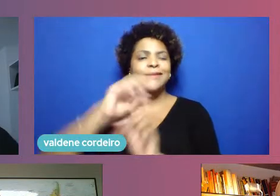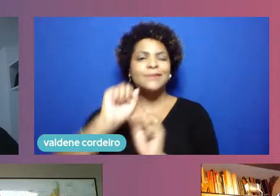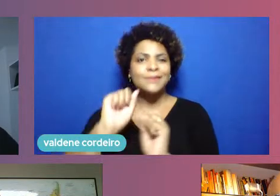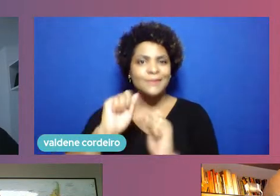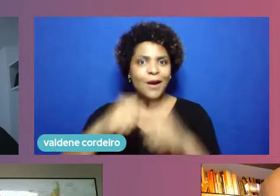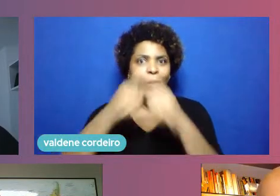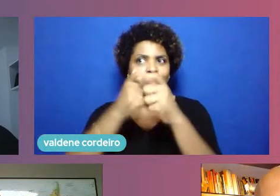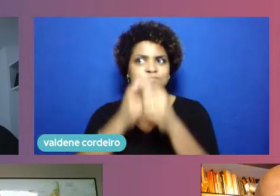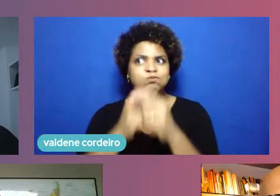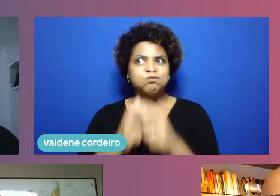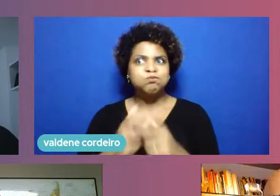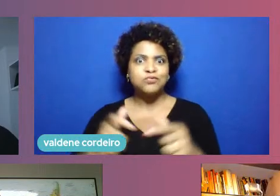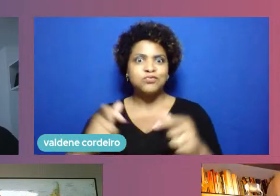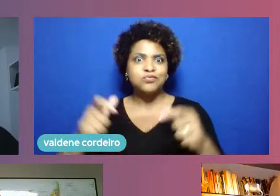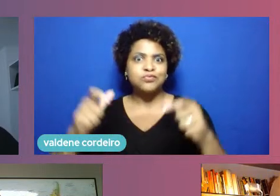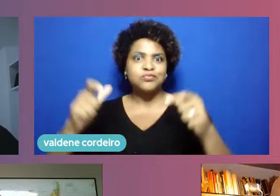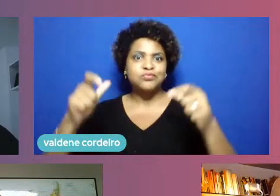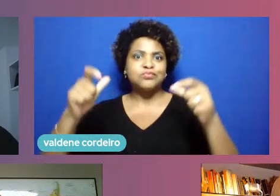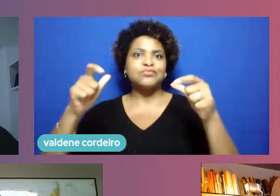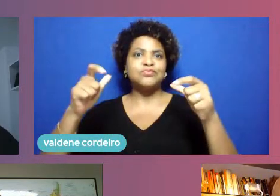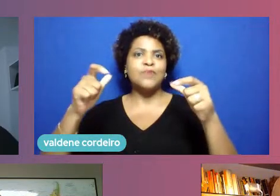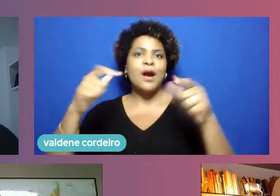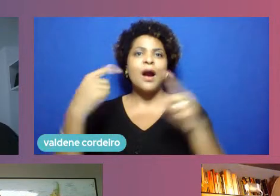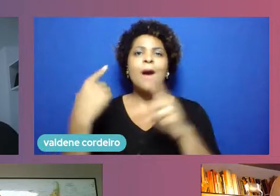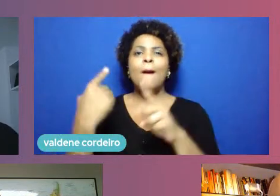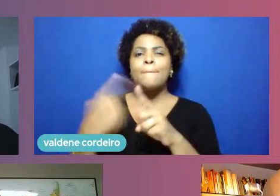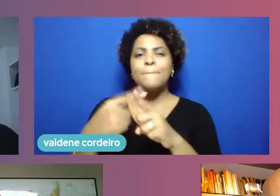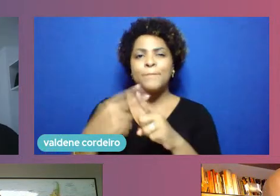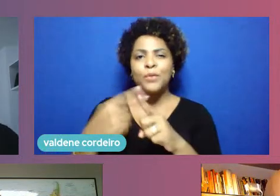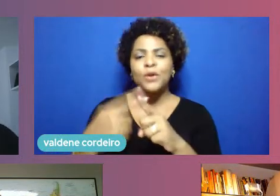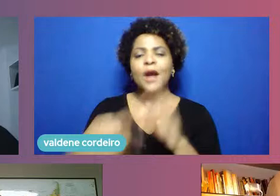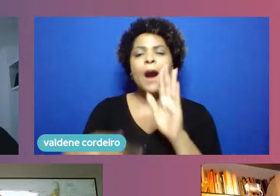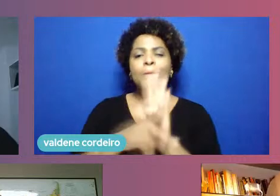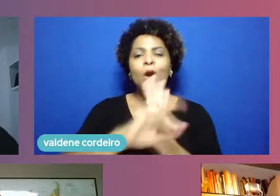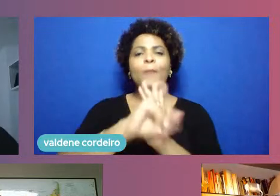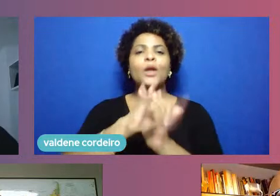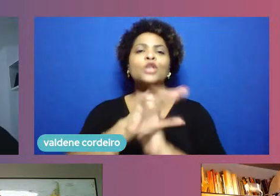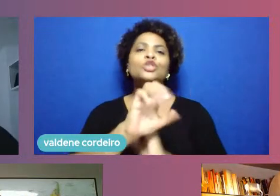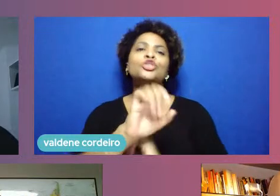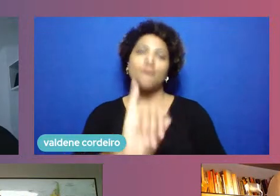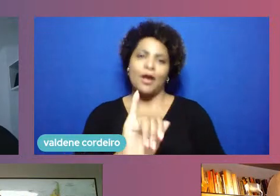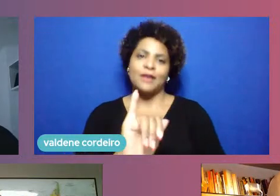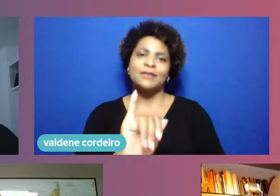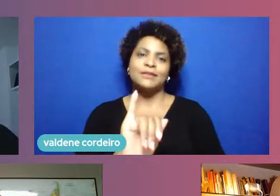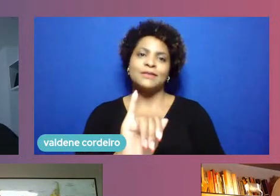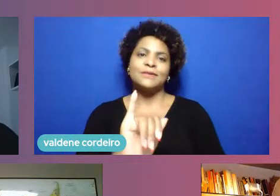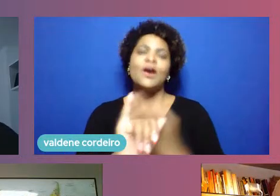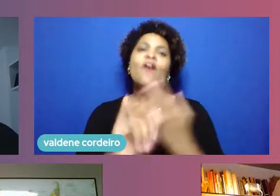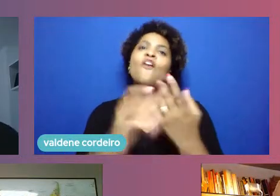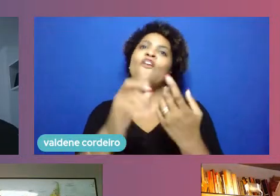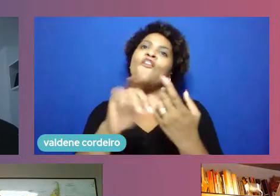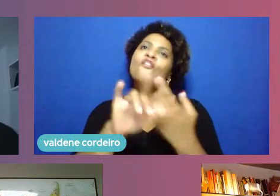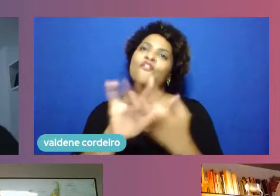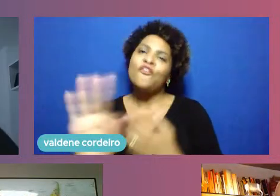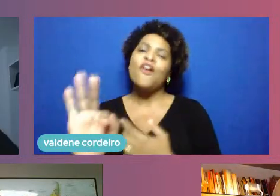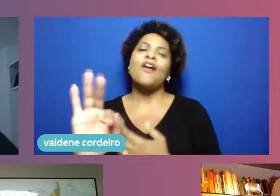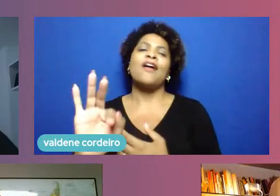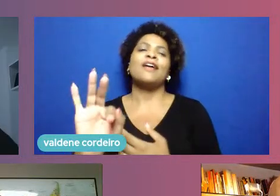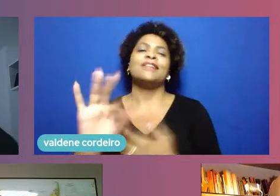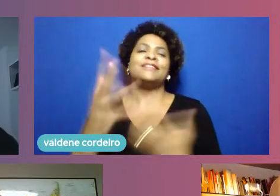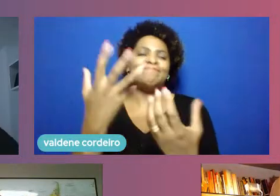grandes. Como eu disse, a própria Joy Street foi capturada num desses investimentos,